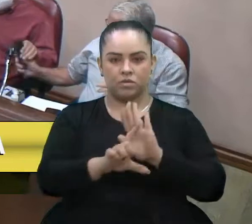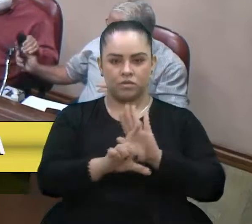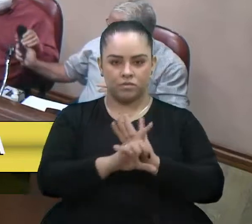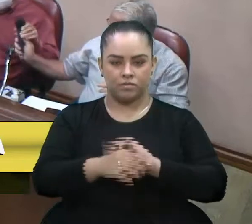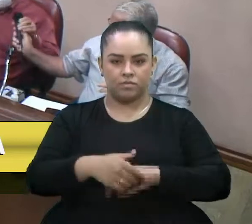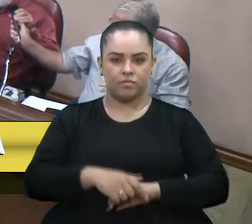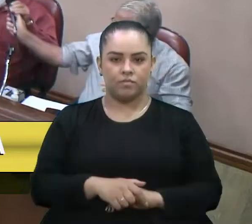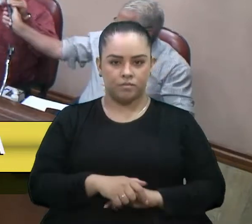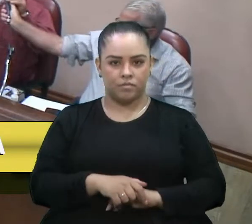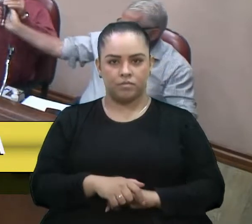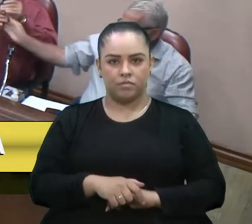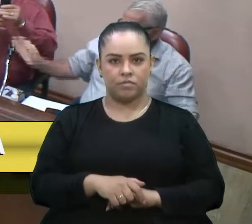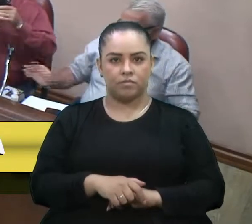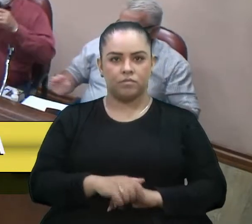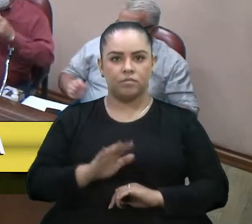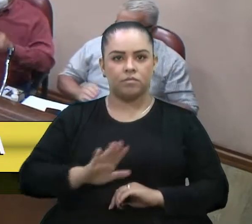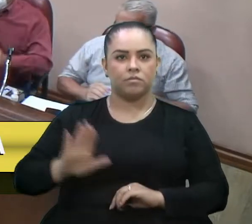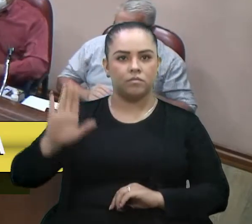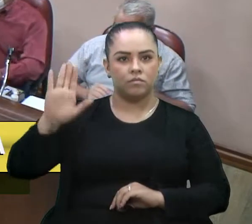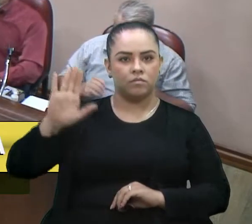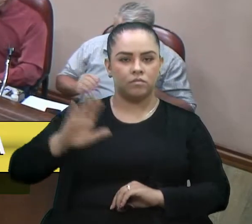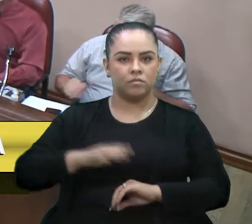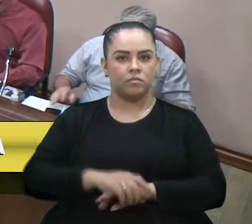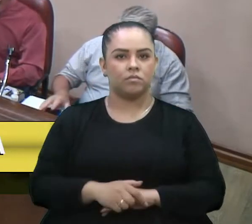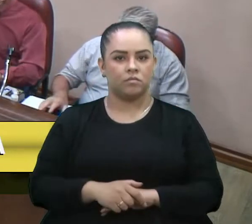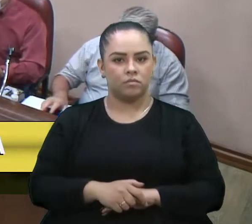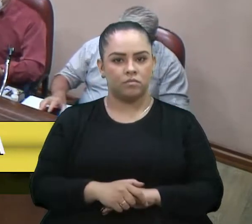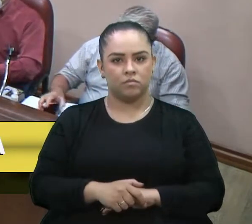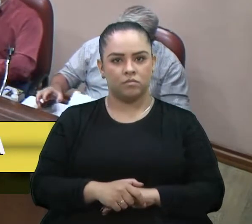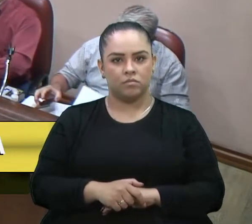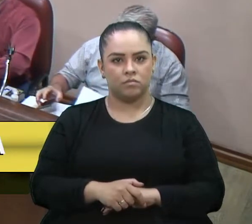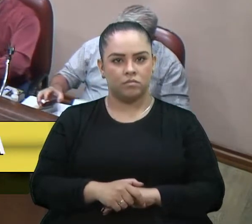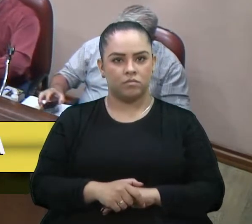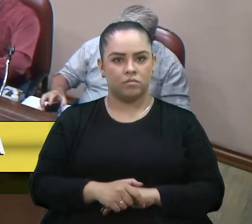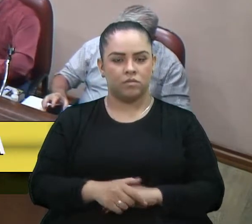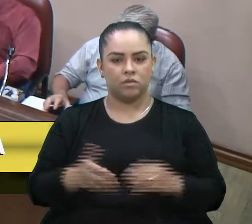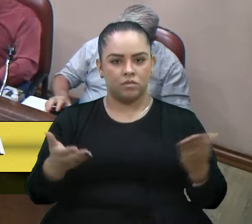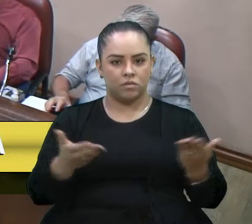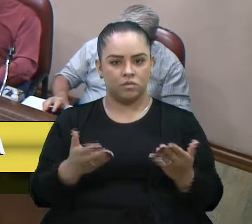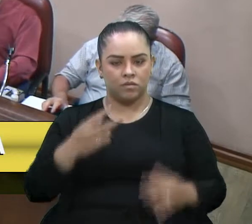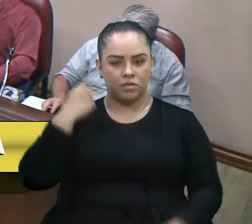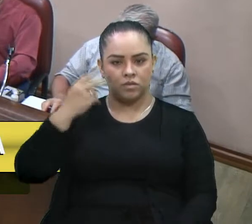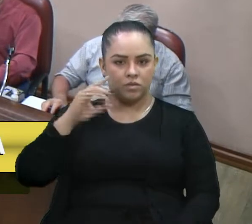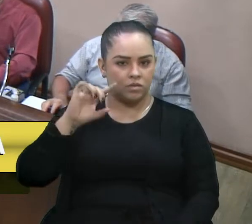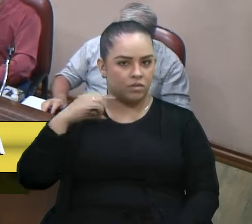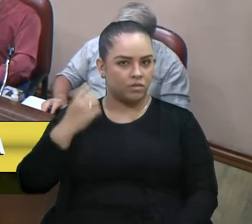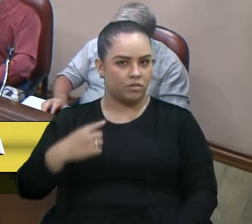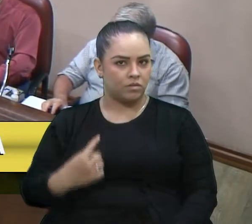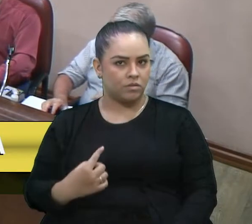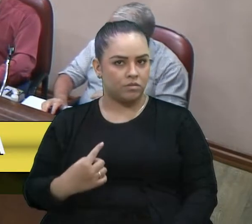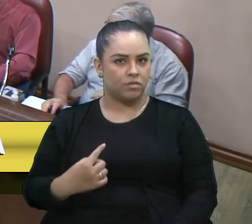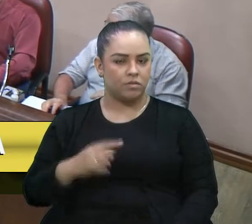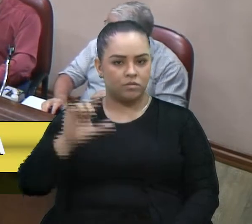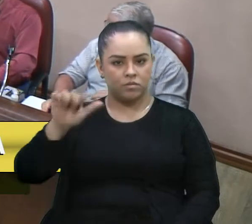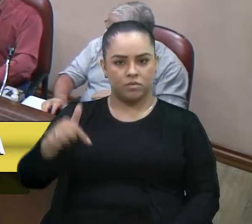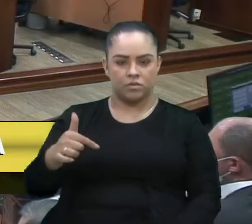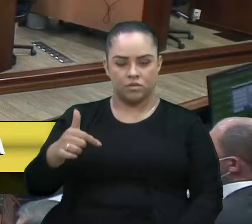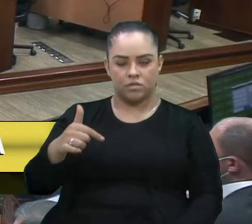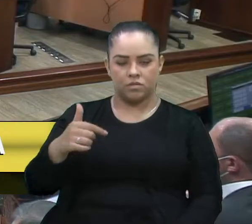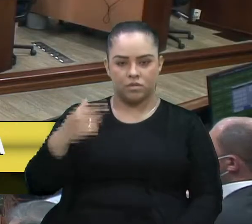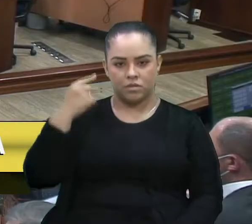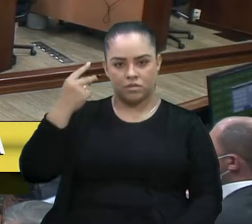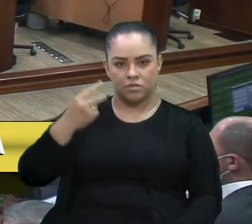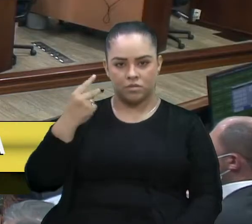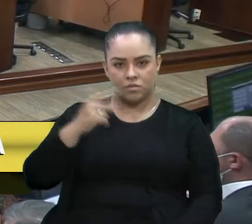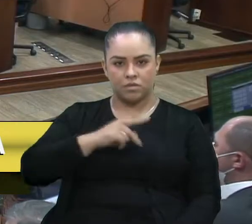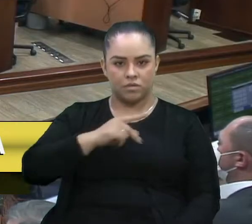Peço a palavra, depois do... Peço a palavra. Com a palavra, então, a vereadora Denise e a pós-vereador-presidente, pelo Sino